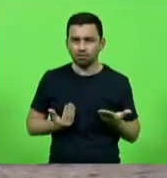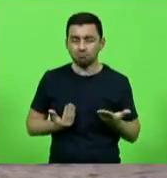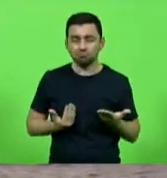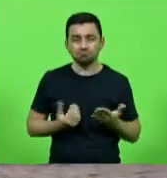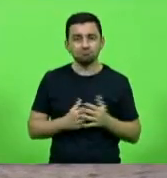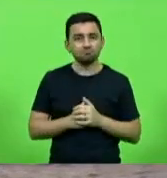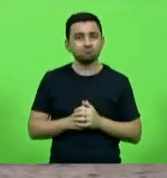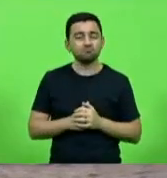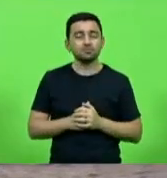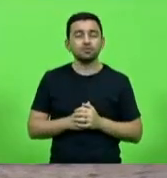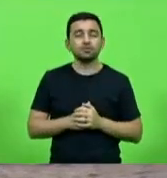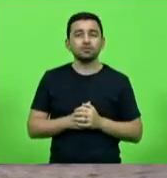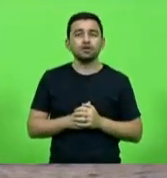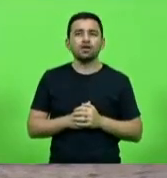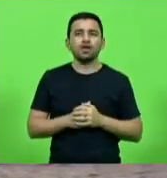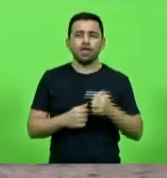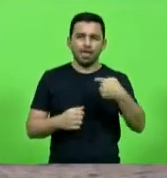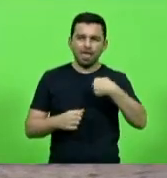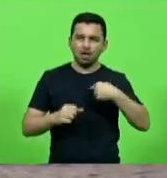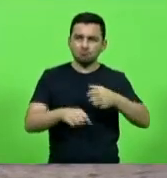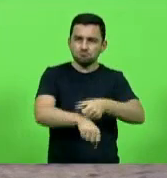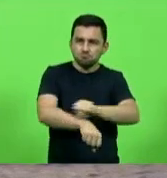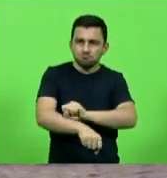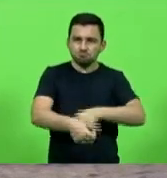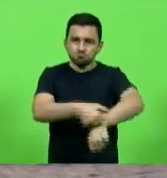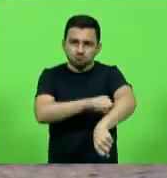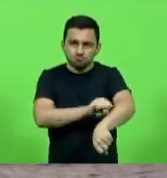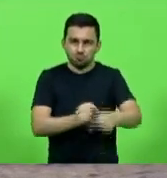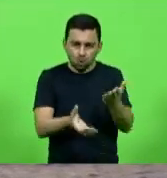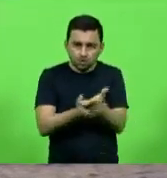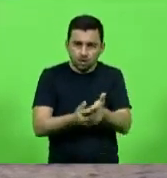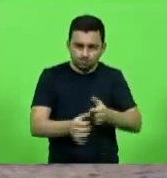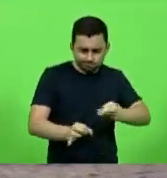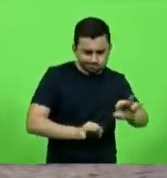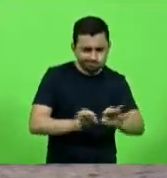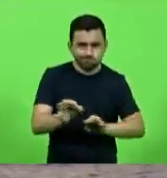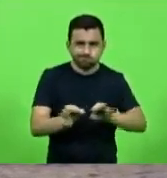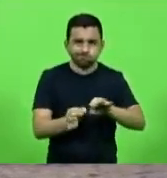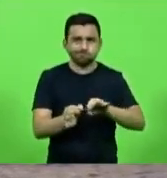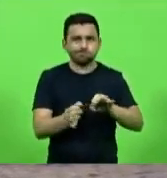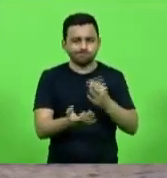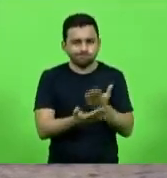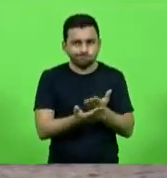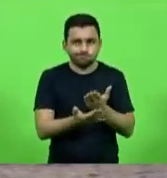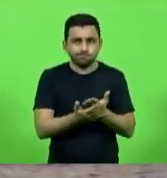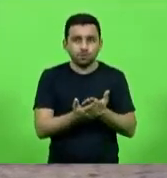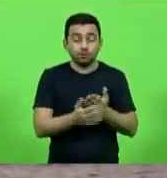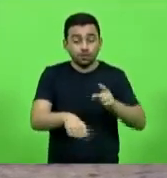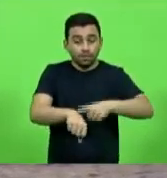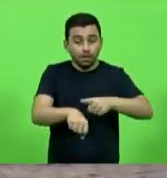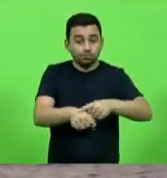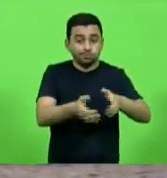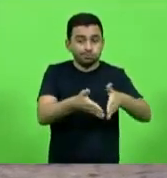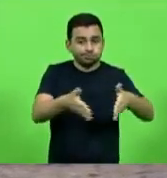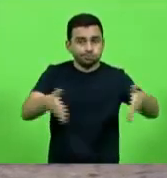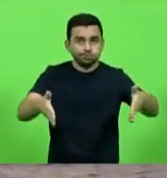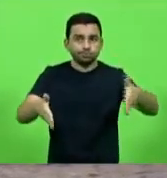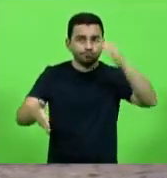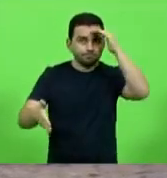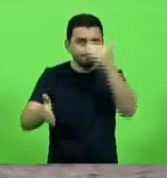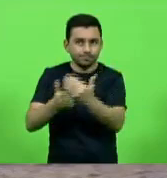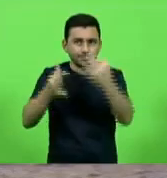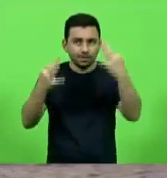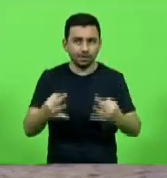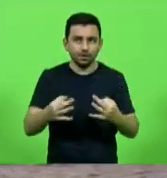Permaneço debruçado sobre os processos para que os prazos sejam cumpridos e ninguém